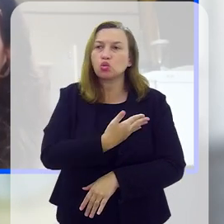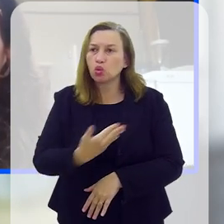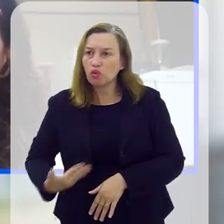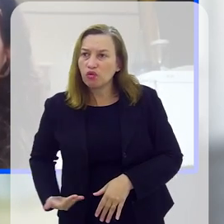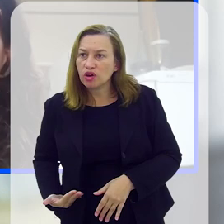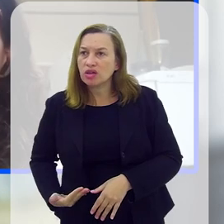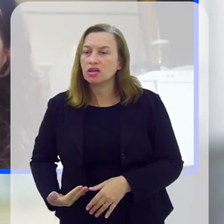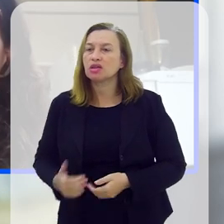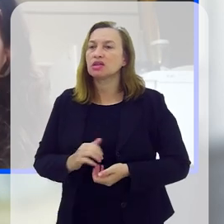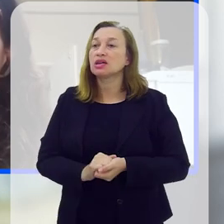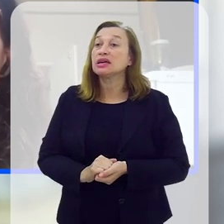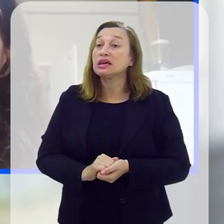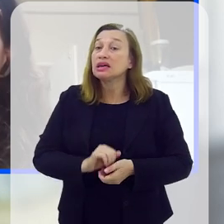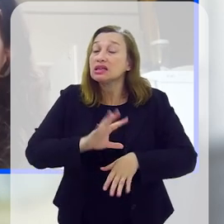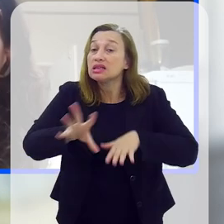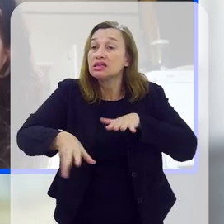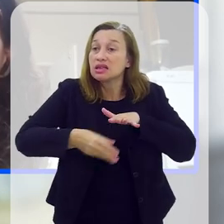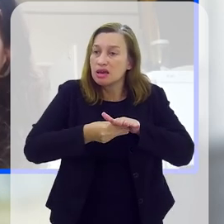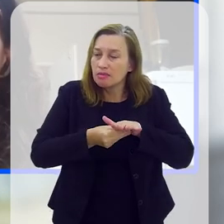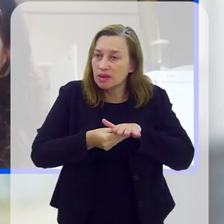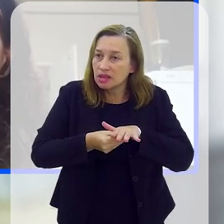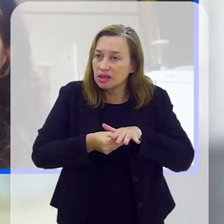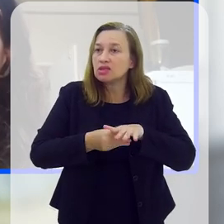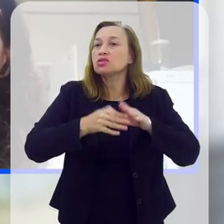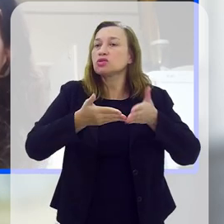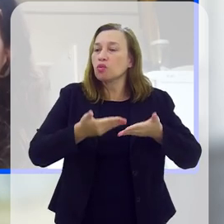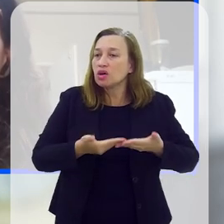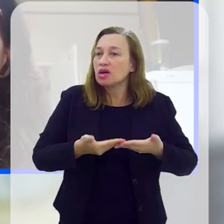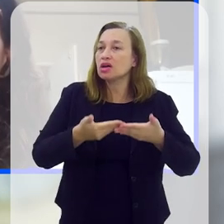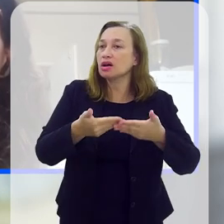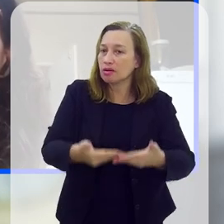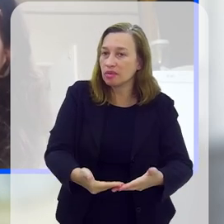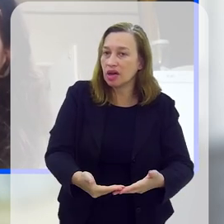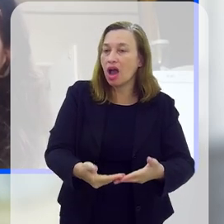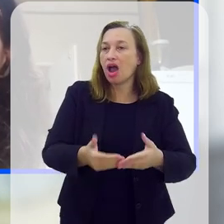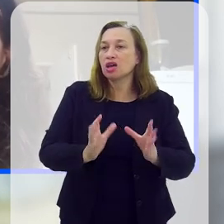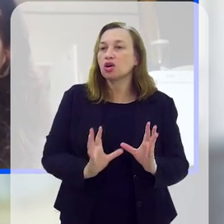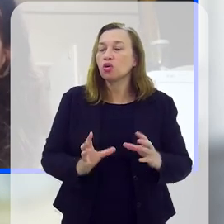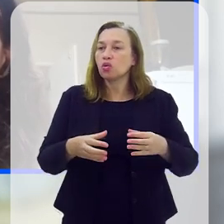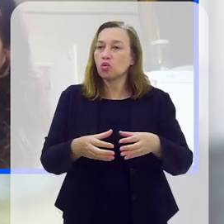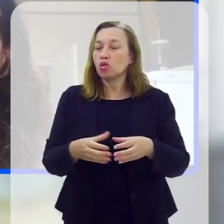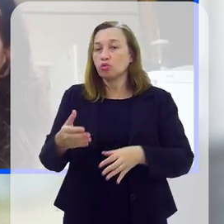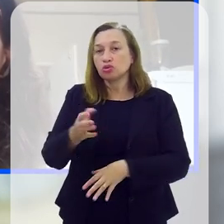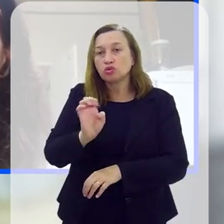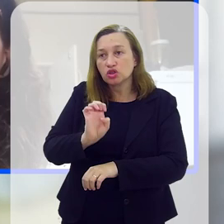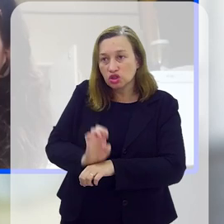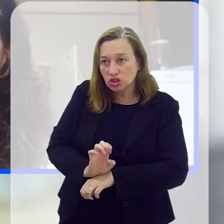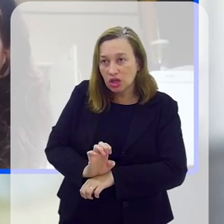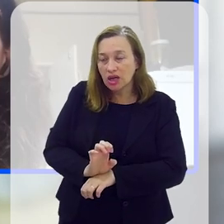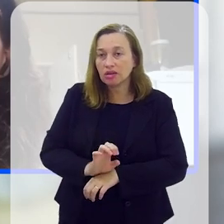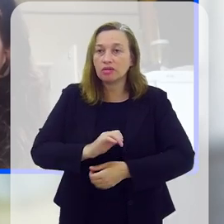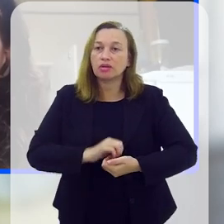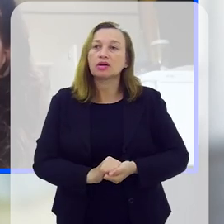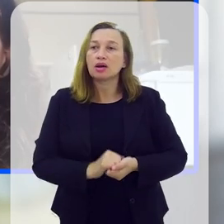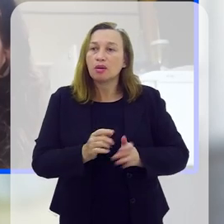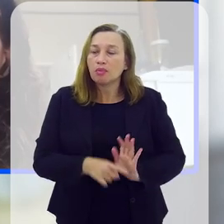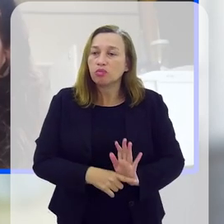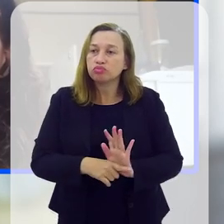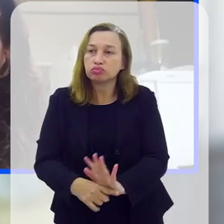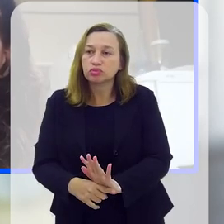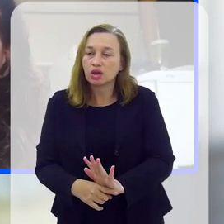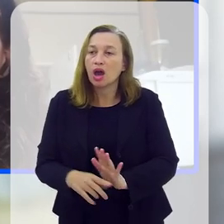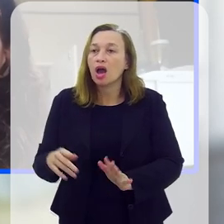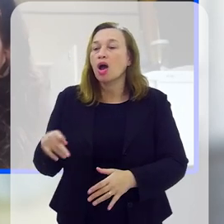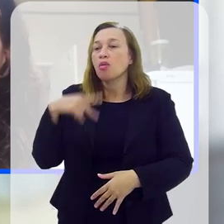entendimento do governo de que essas emendas que são destinadas aos órgãos do Estado para